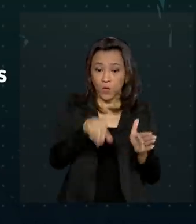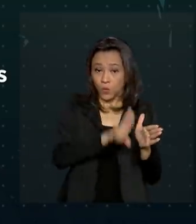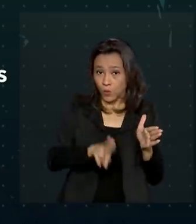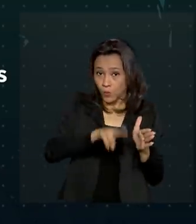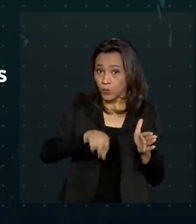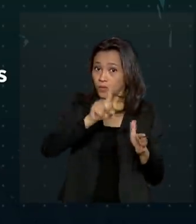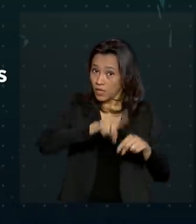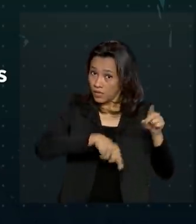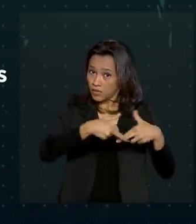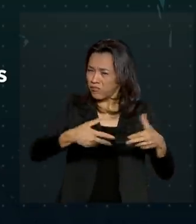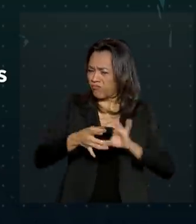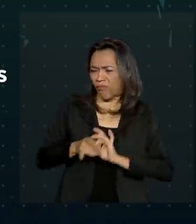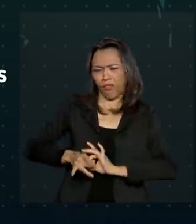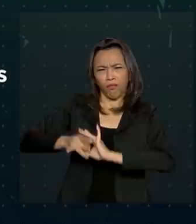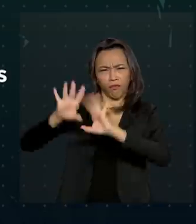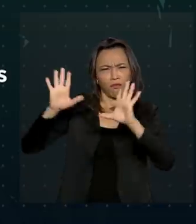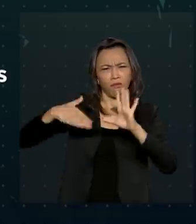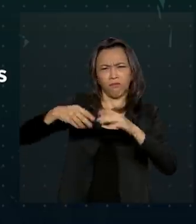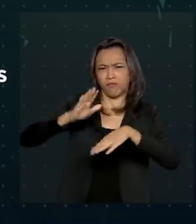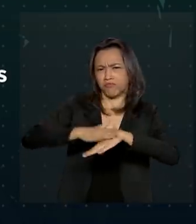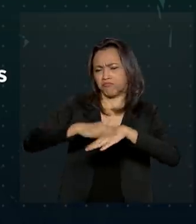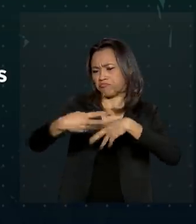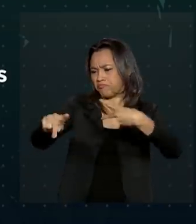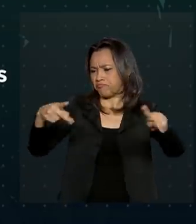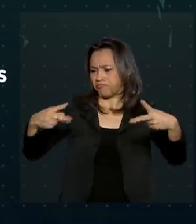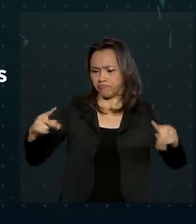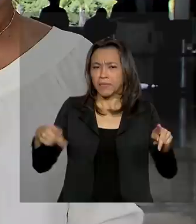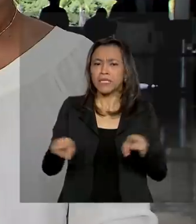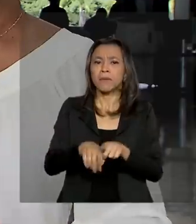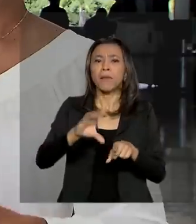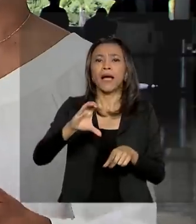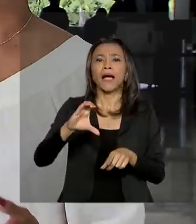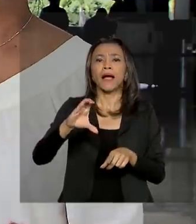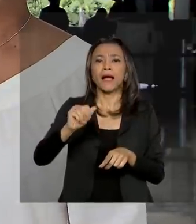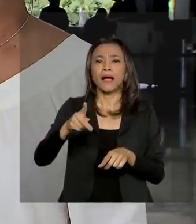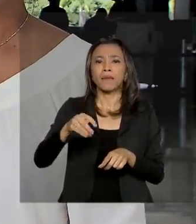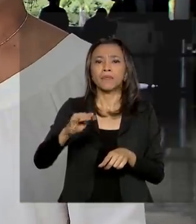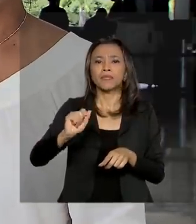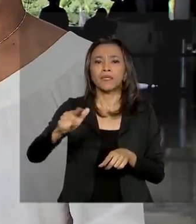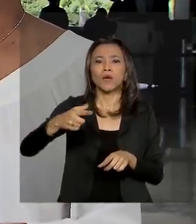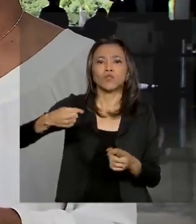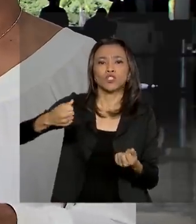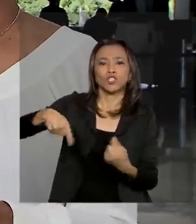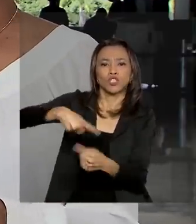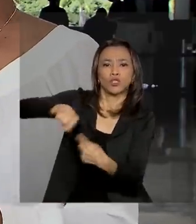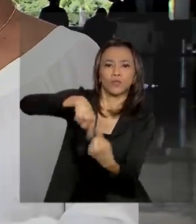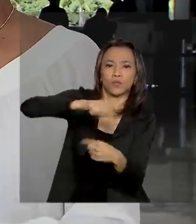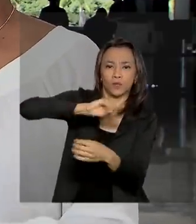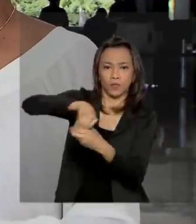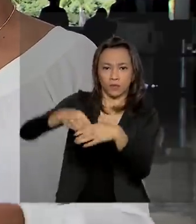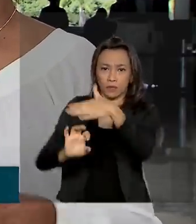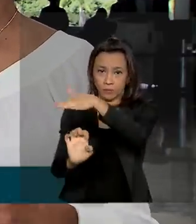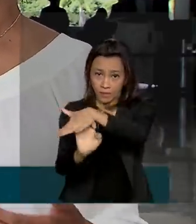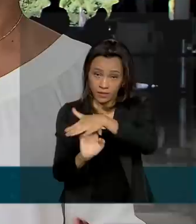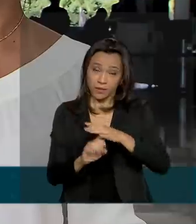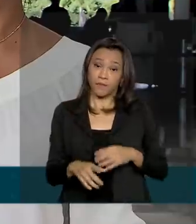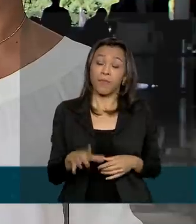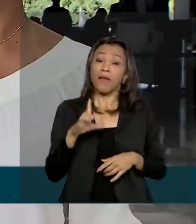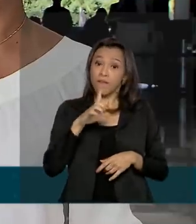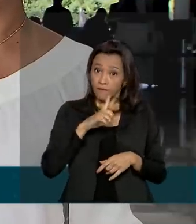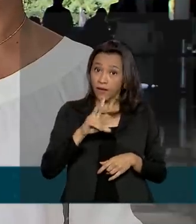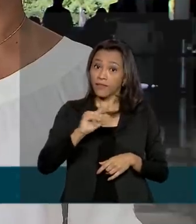recursos será livre, inclusive para capital de giro. As garantias vão ocorrer por meio de um fundo que é